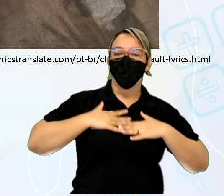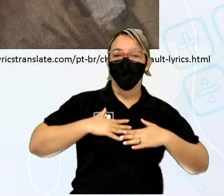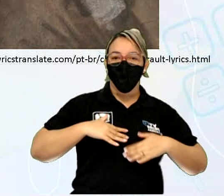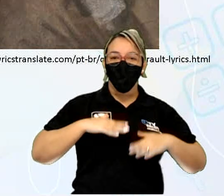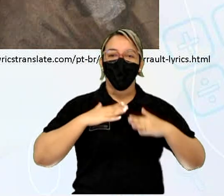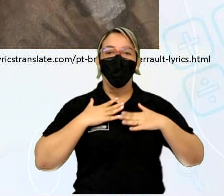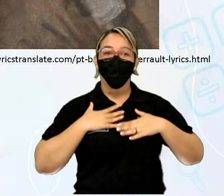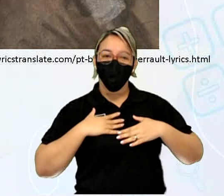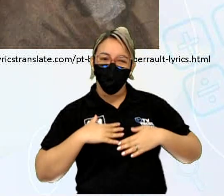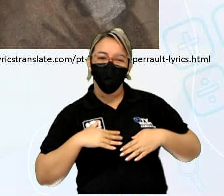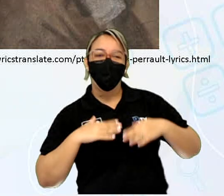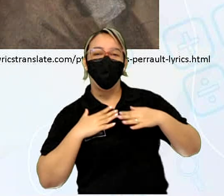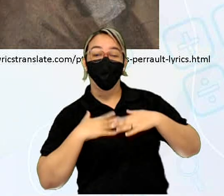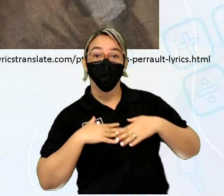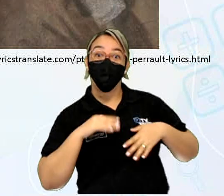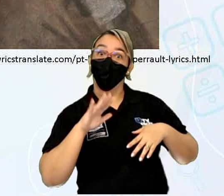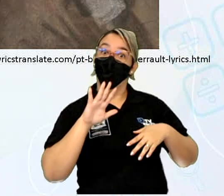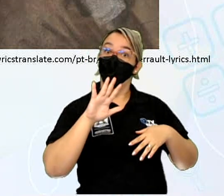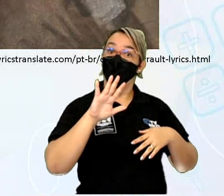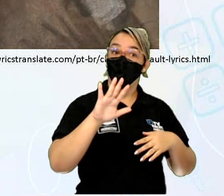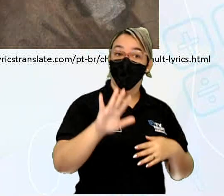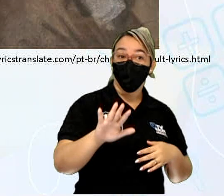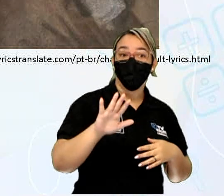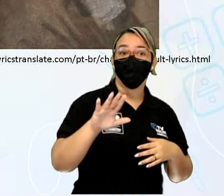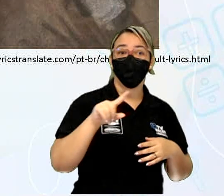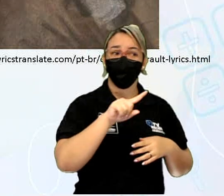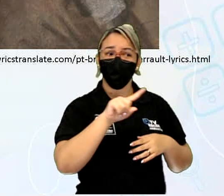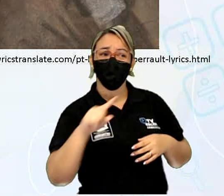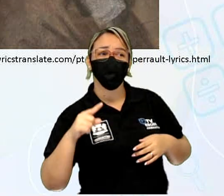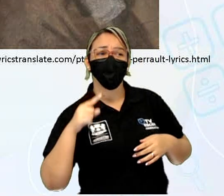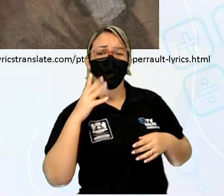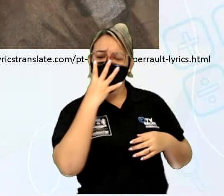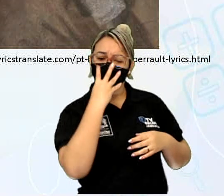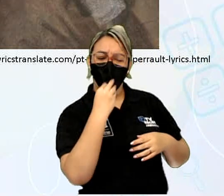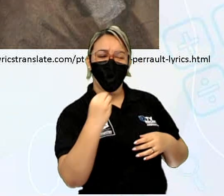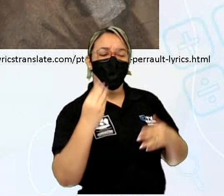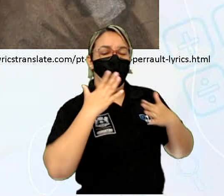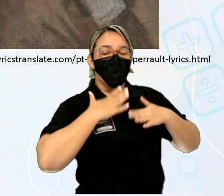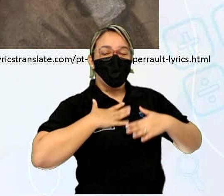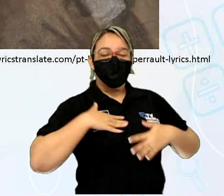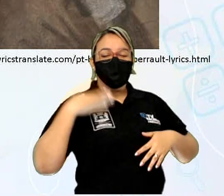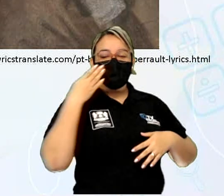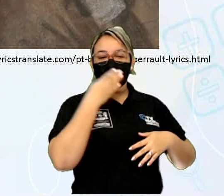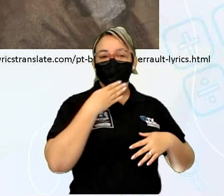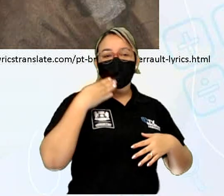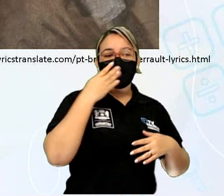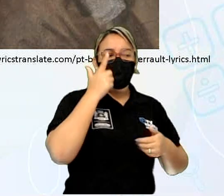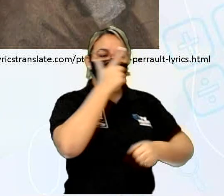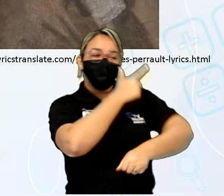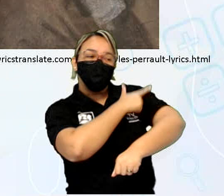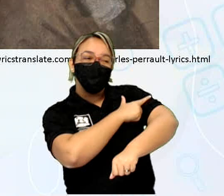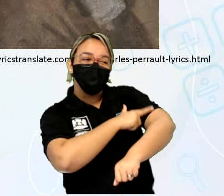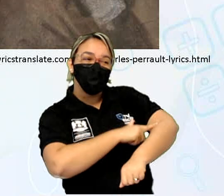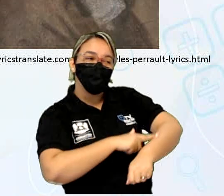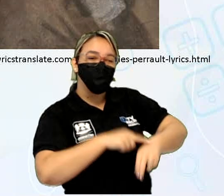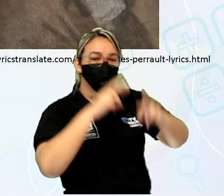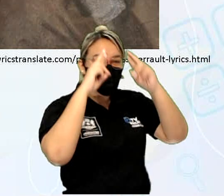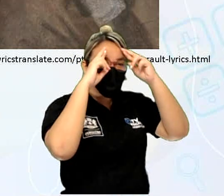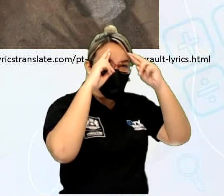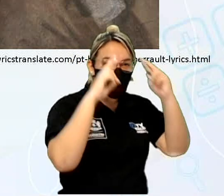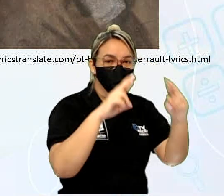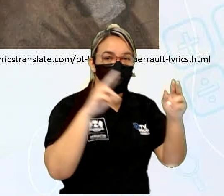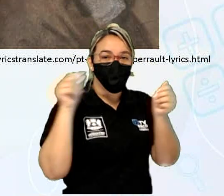sem fé ou nem irritação. Esses doces lobos, com toda a educação, acompanham as jovens